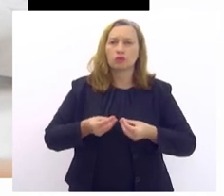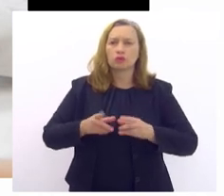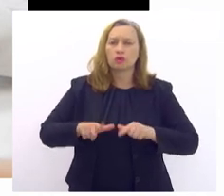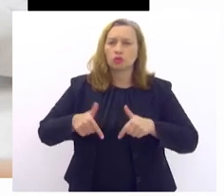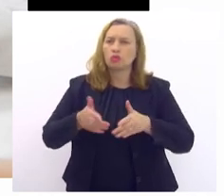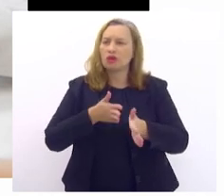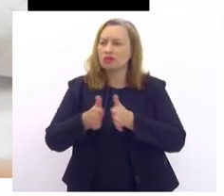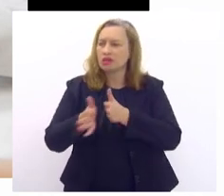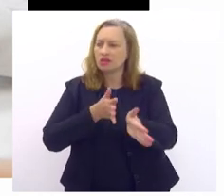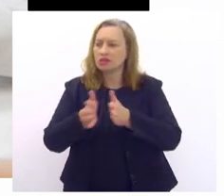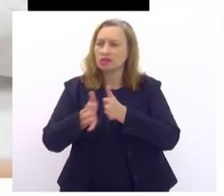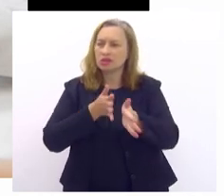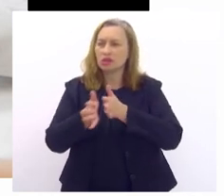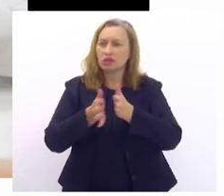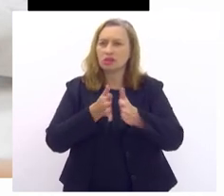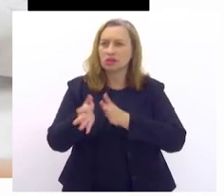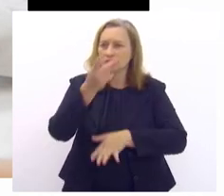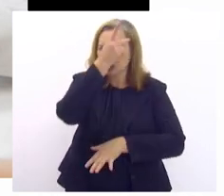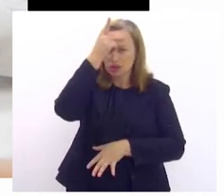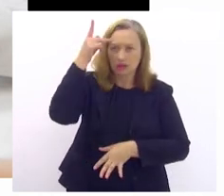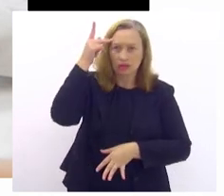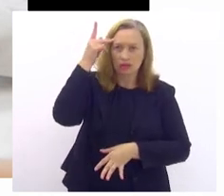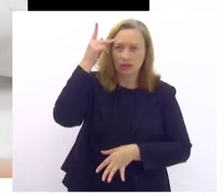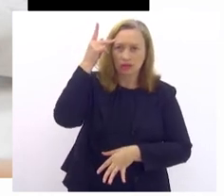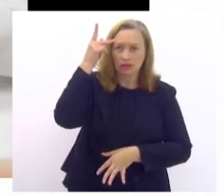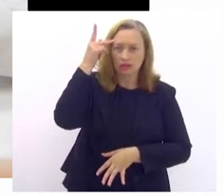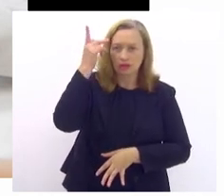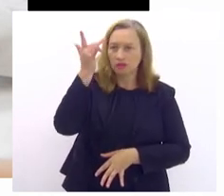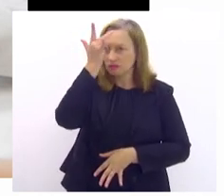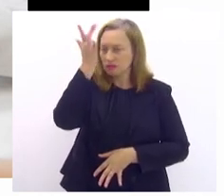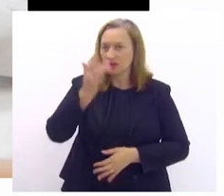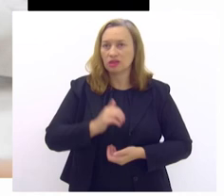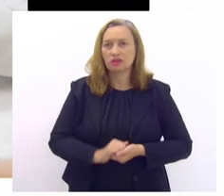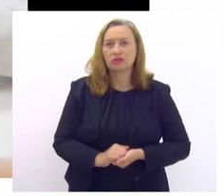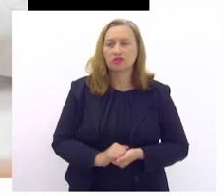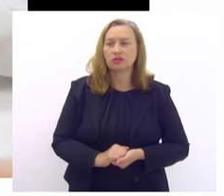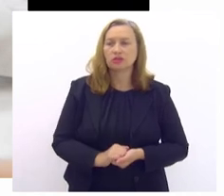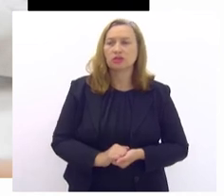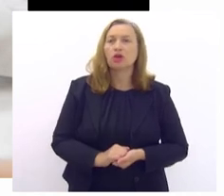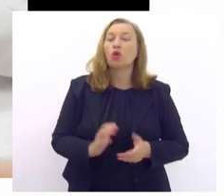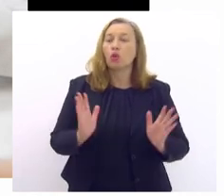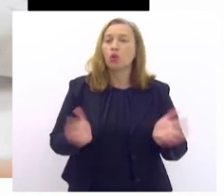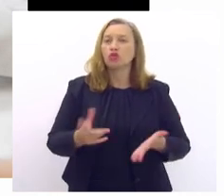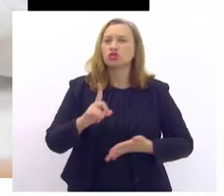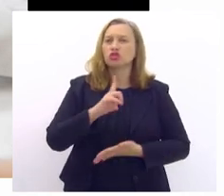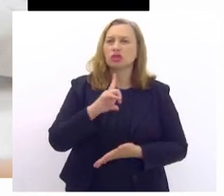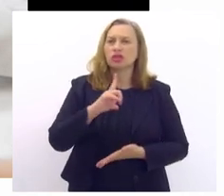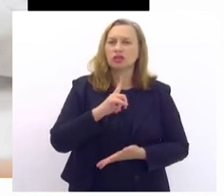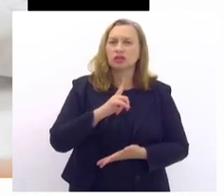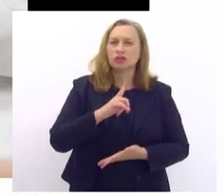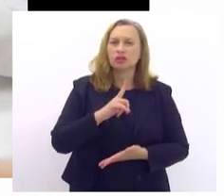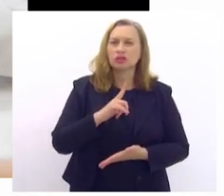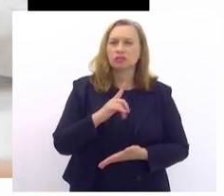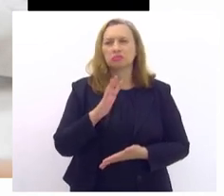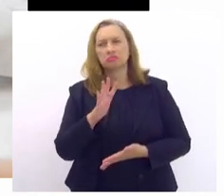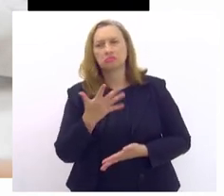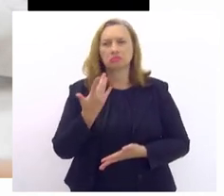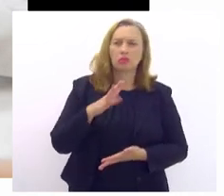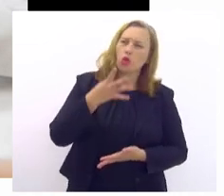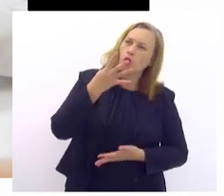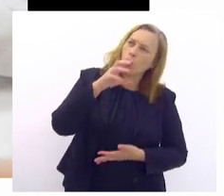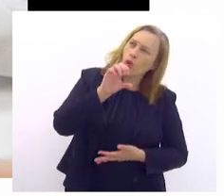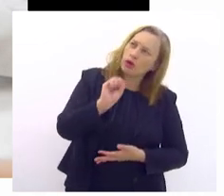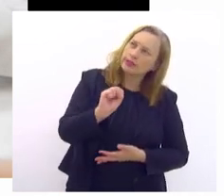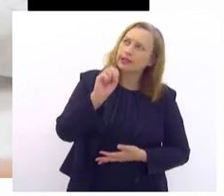acesso dessas pessoas seja facilitado? Nós hoje temos uma previsão de 85